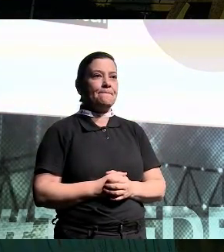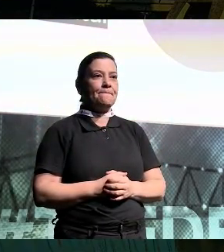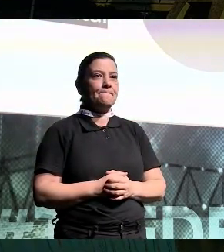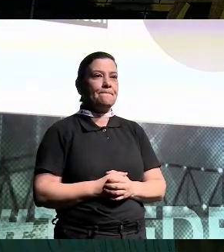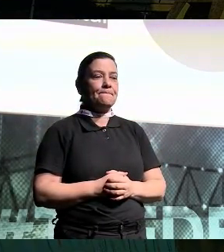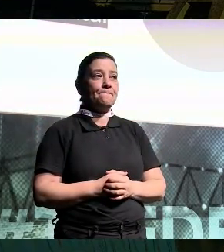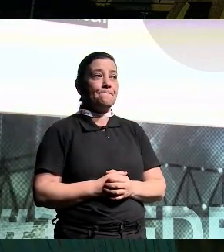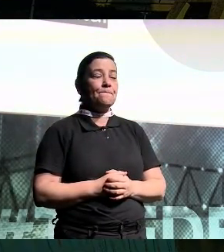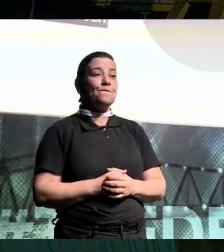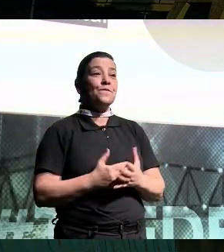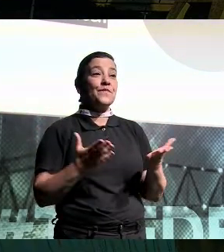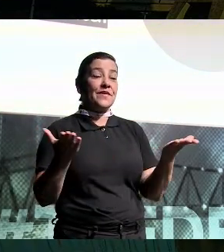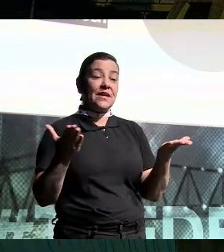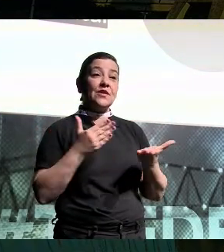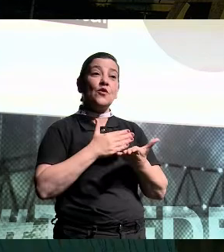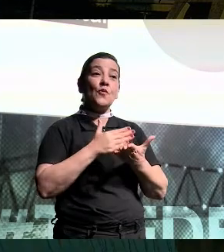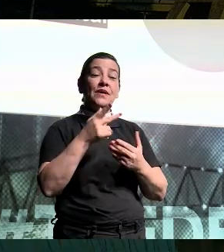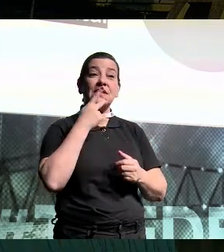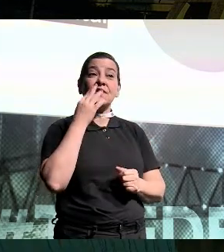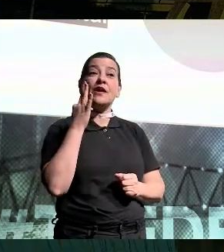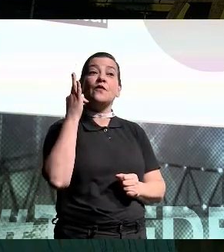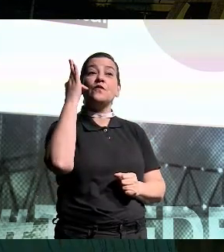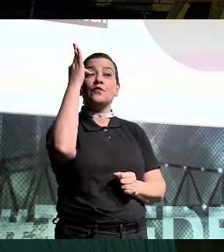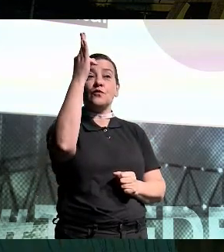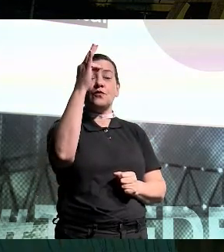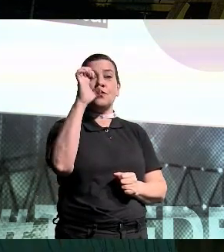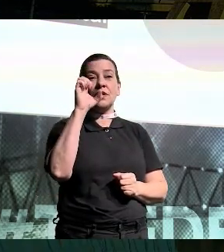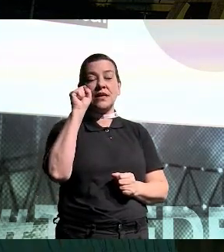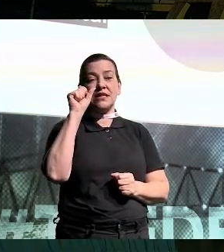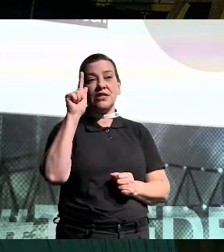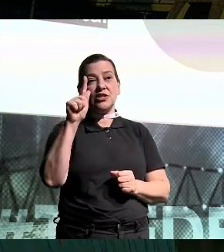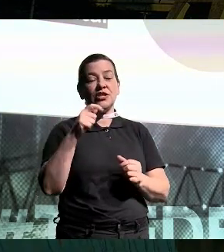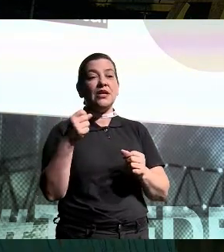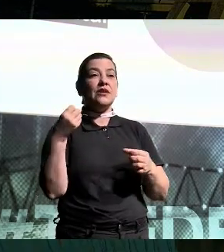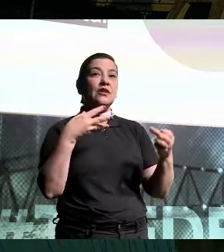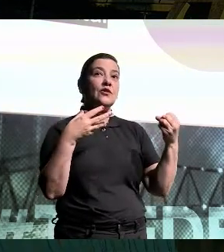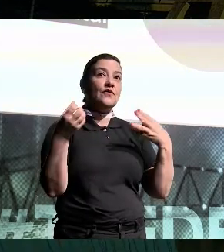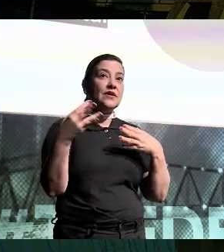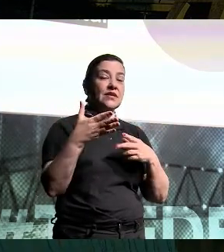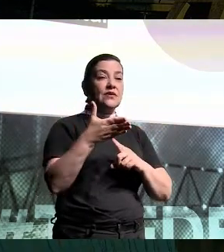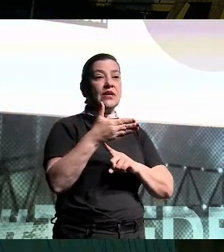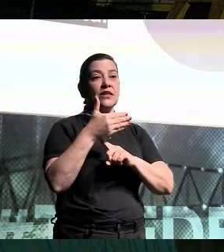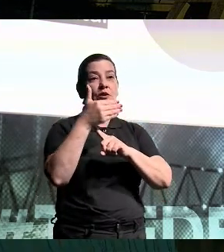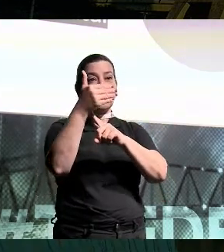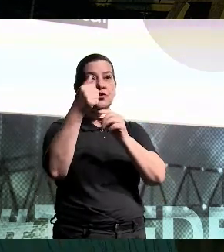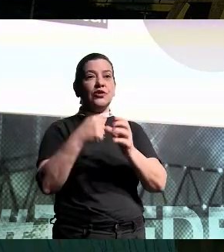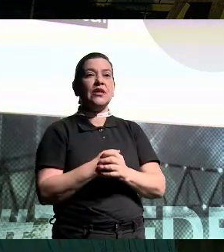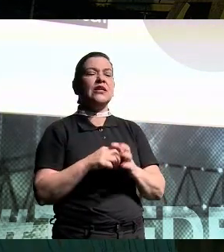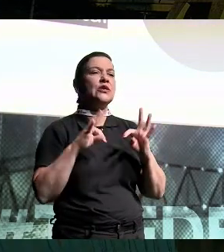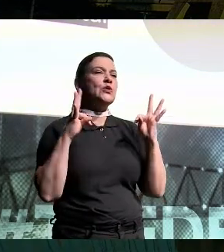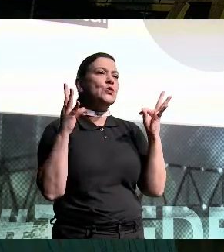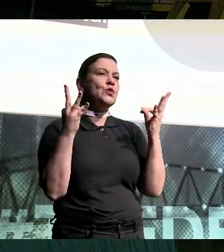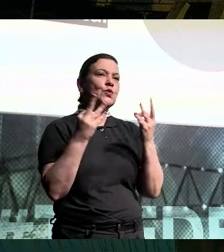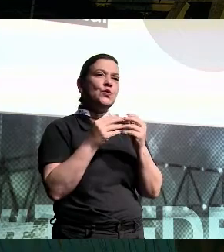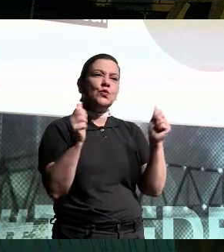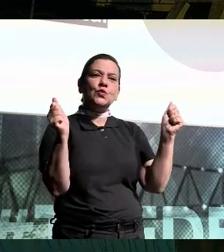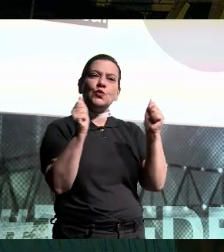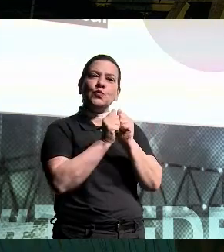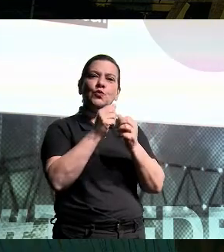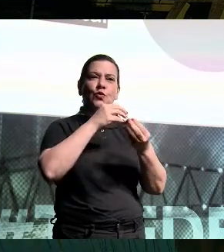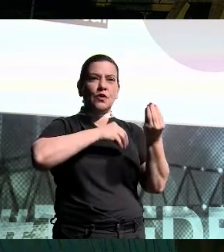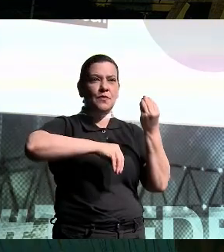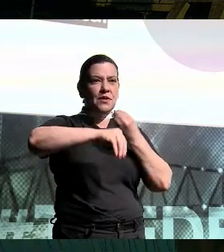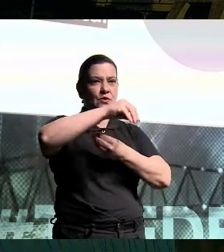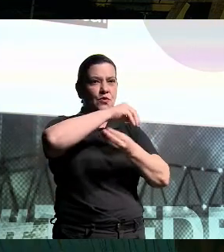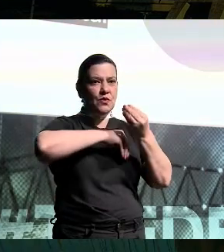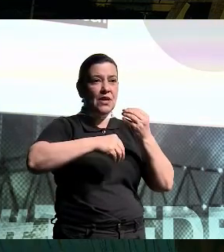Então, é aqui que a gente começa a falar sobre o futuro do ESG. ESG, inovação, tecnologia, tudo junto e misturado. Não é para